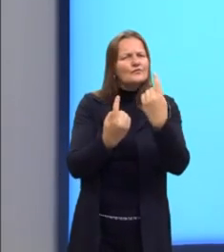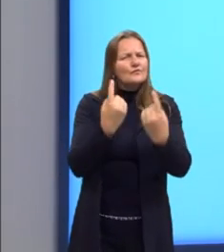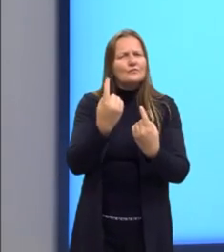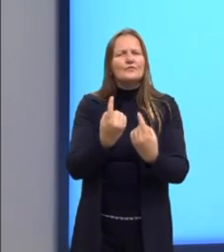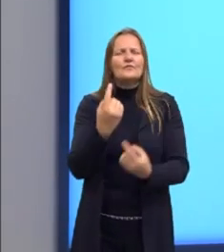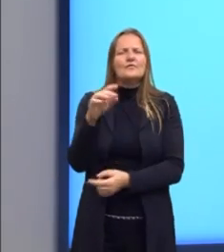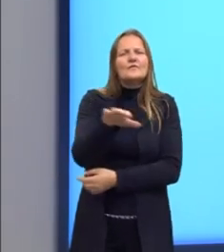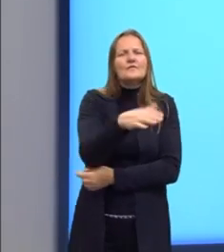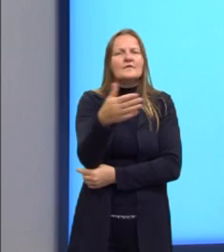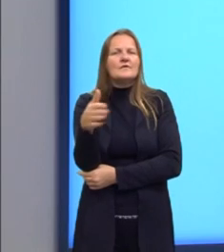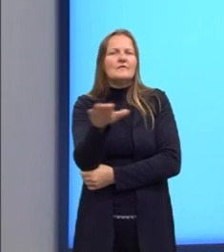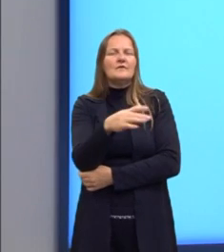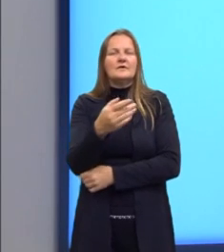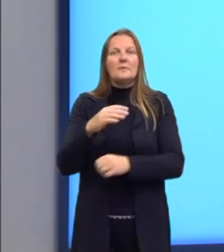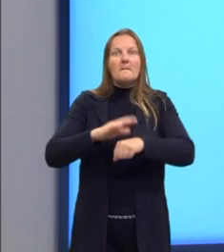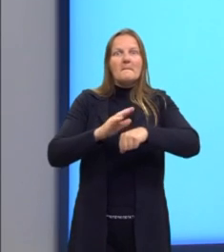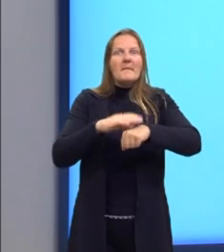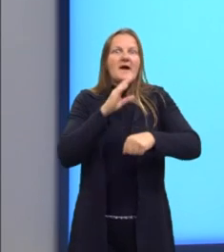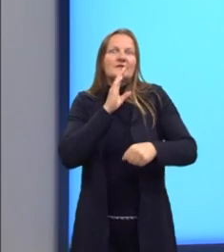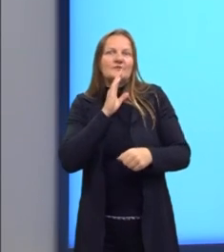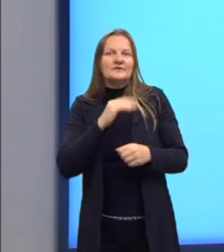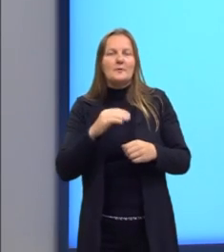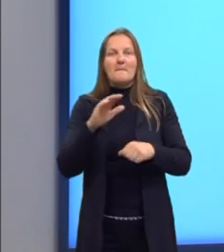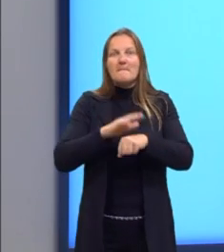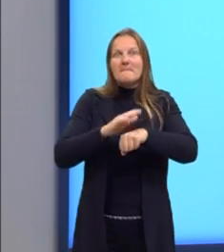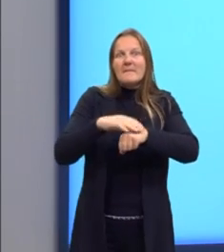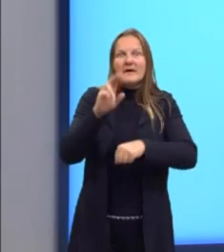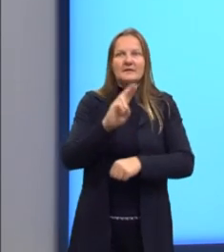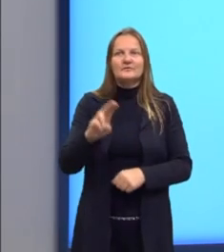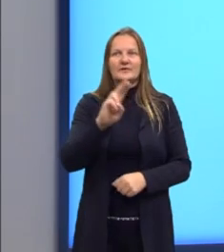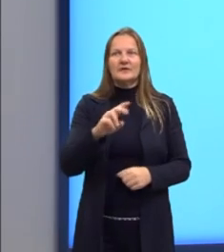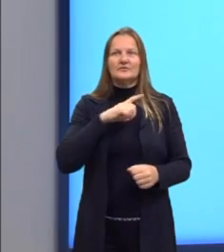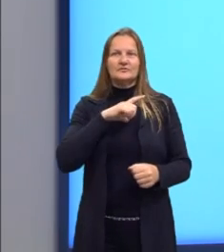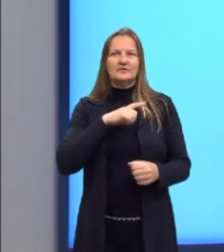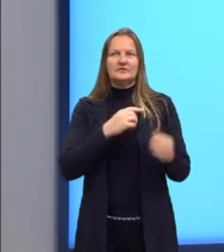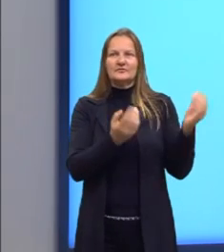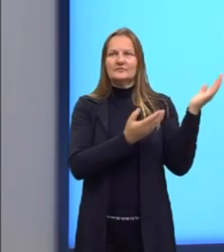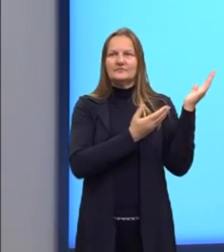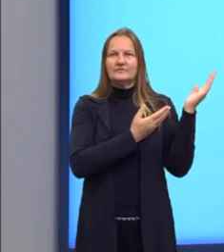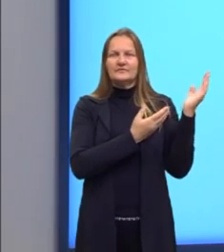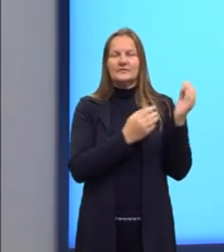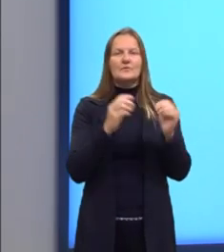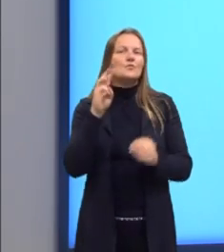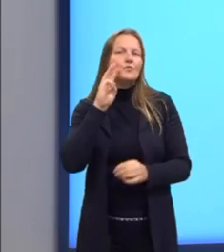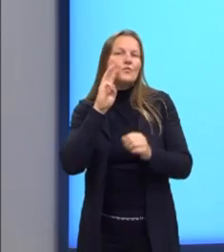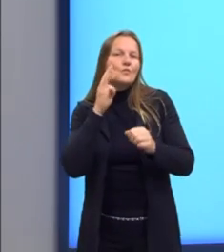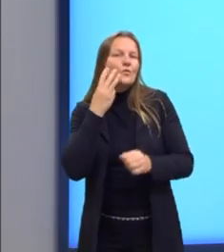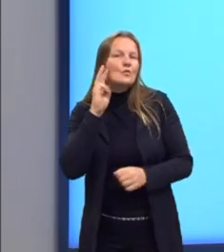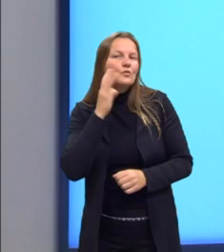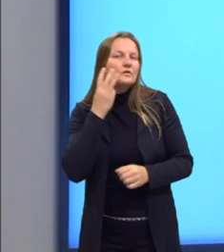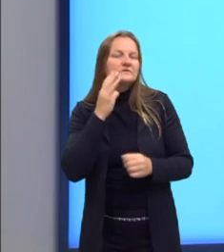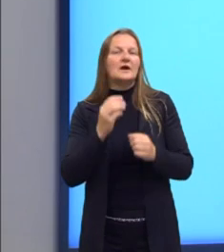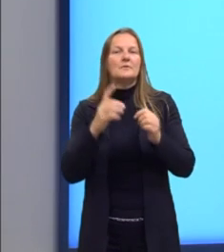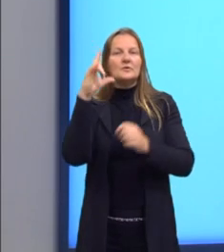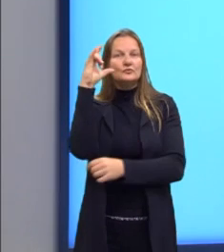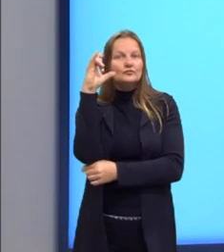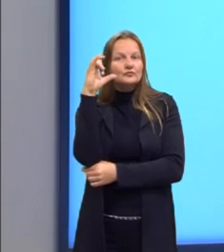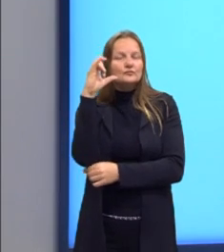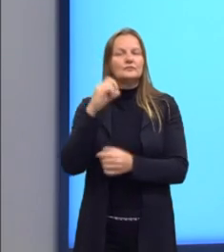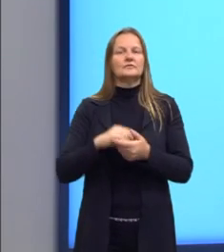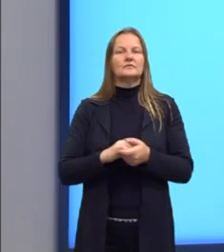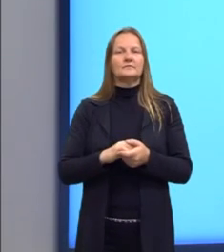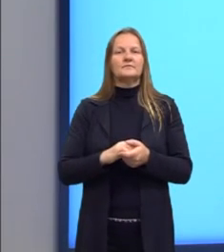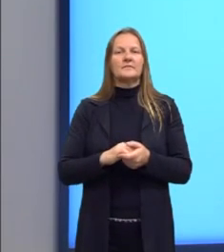nova, os mais conhecidos e mais usados hoje, sejam aí o WhatsApp, o Instagram, o TikTok,